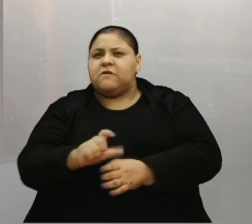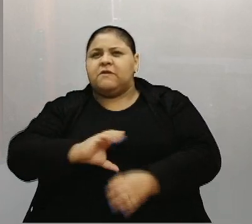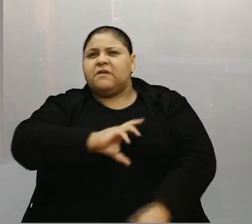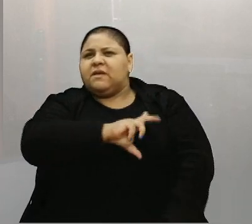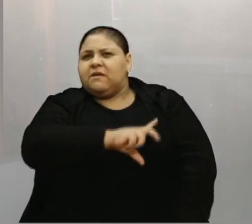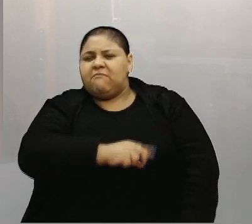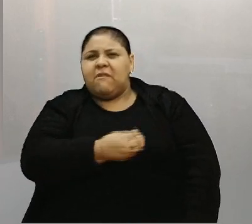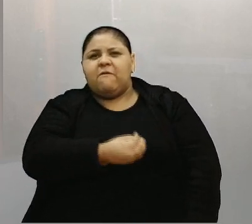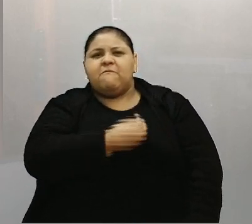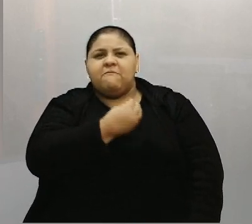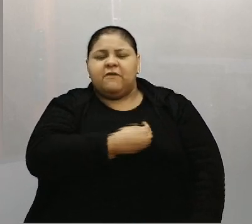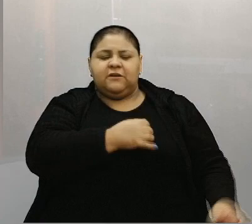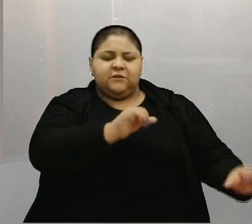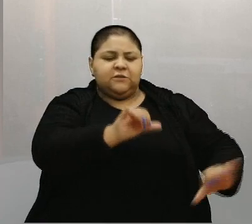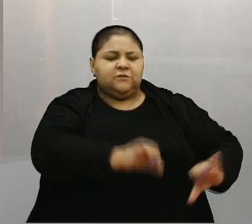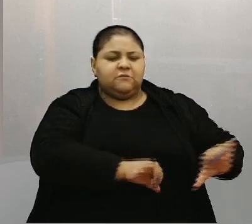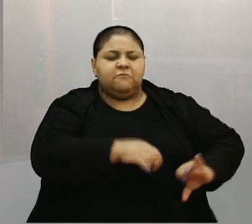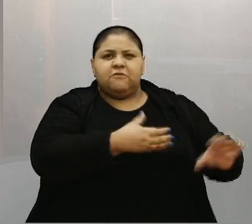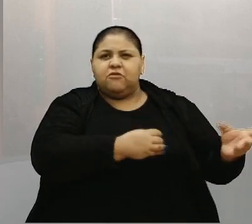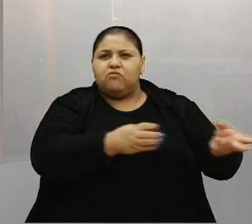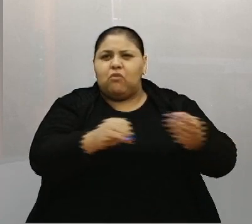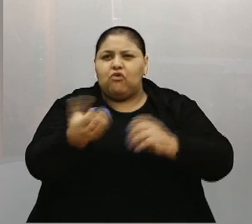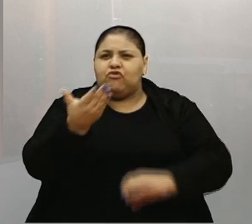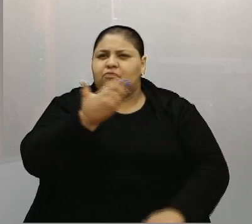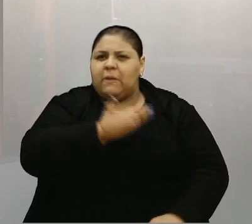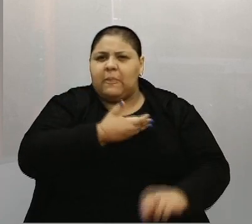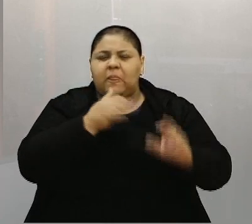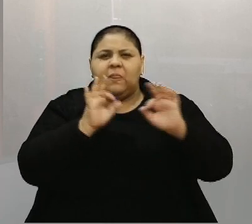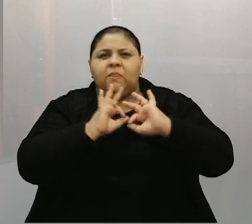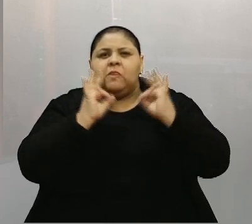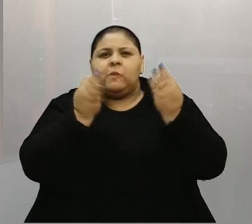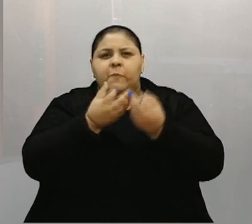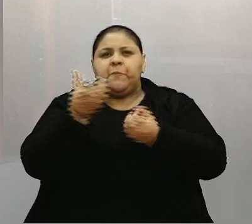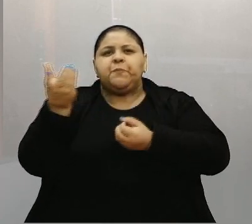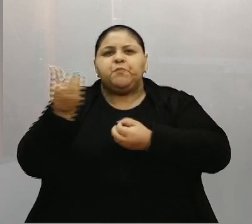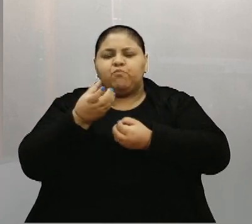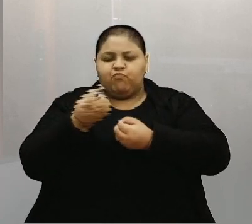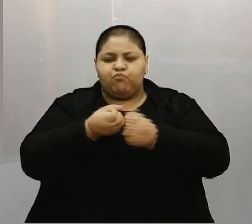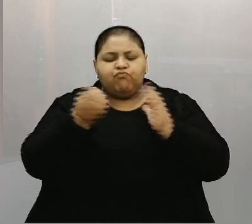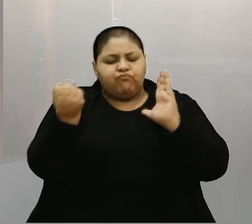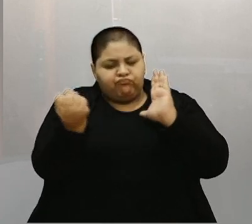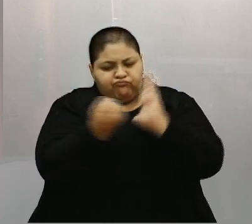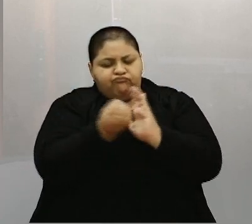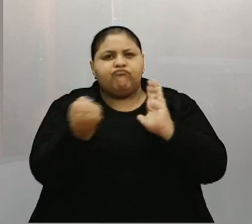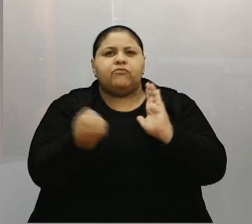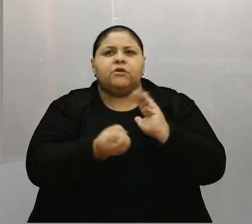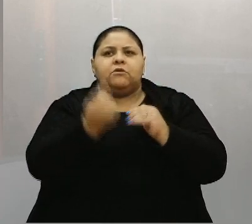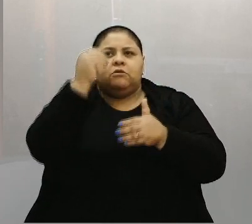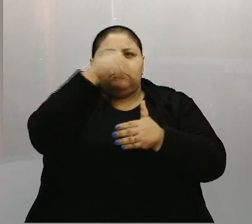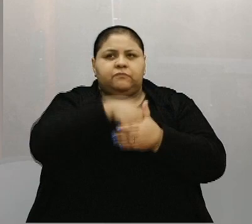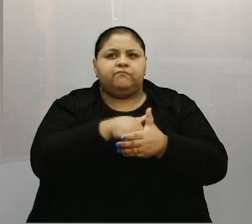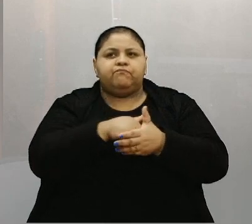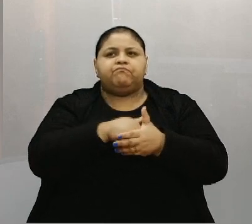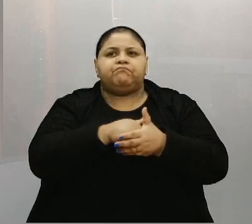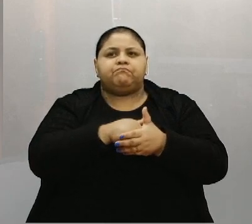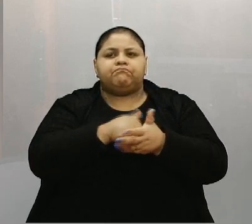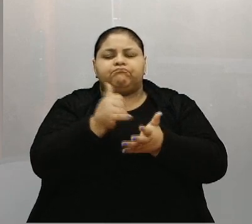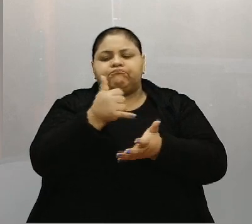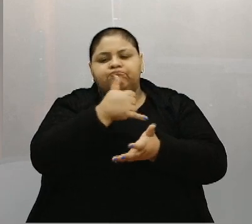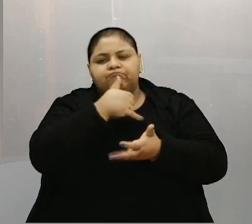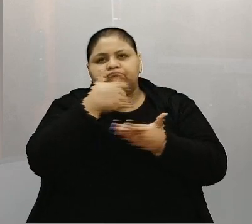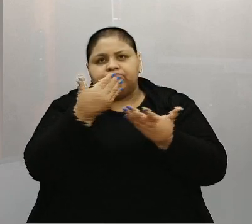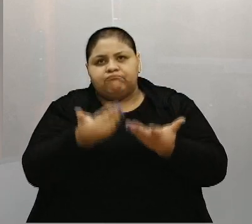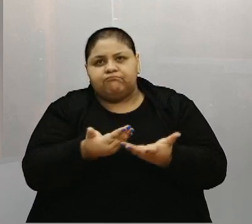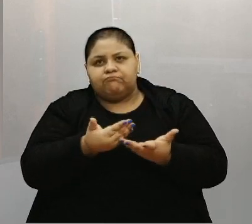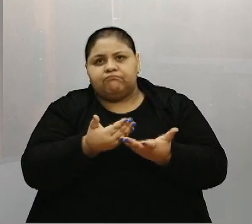sofreu um monte e a família juntos, amigos juntos, né? Então, quero deixar esse registro do voto de pesar ao